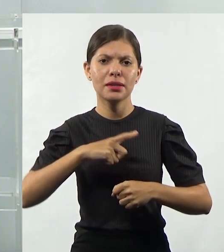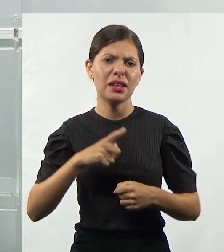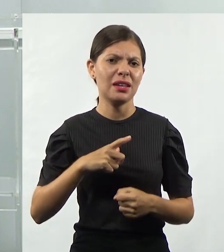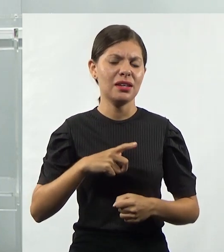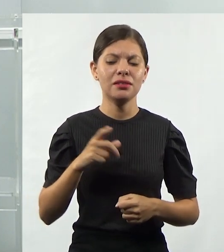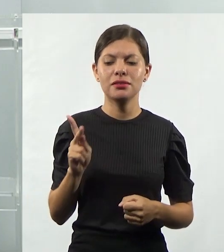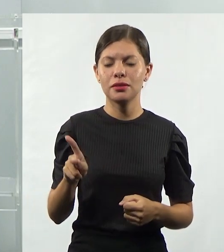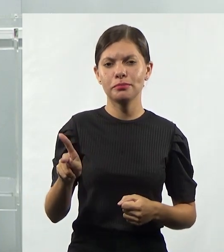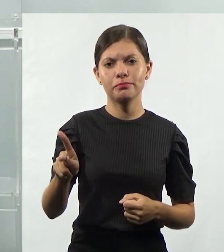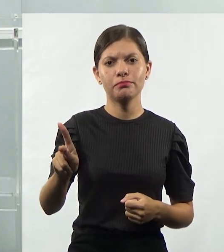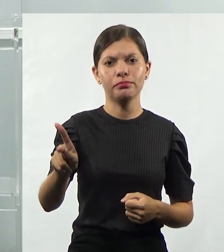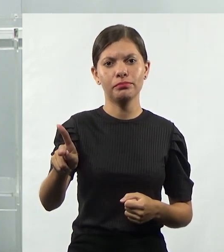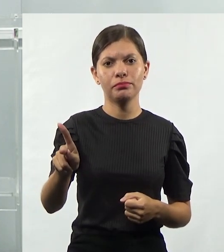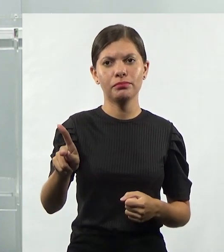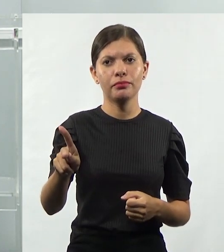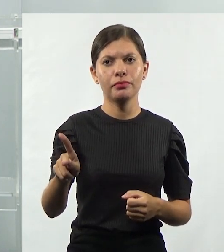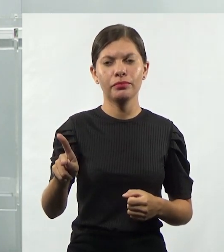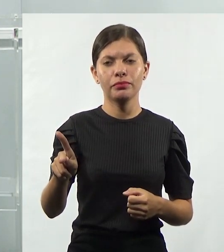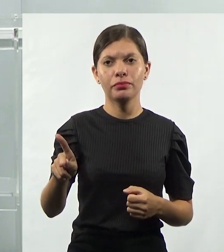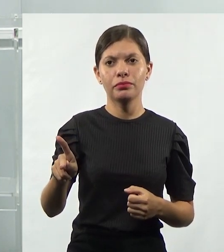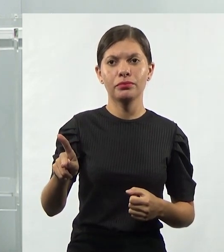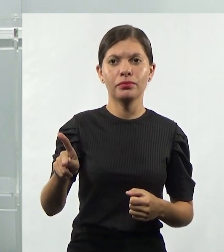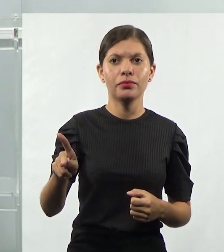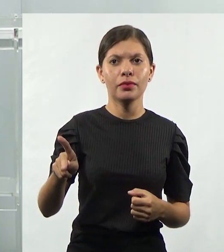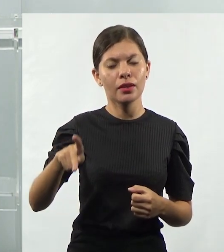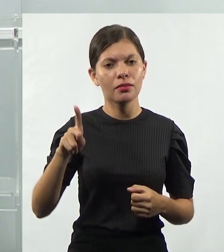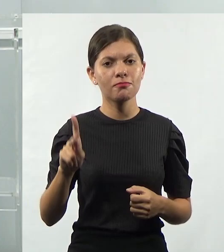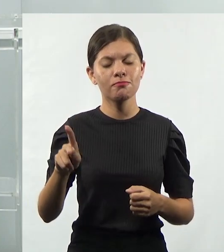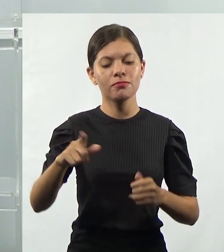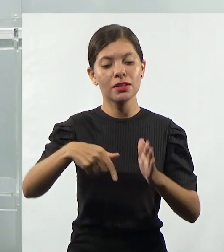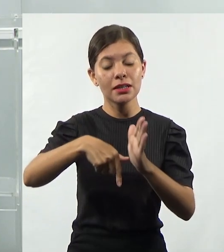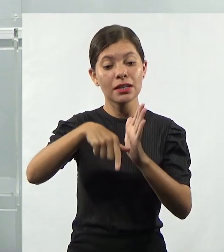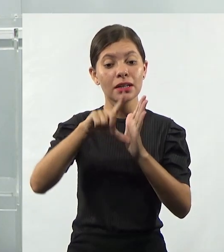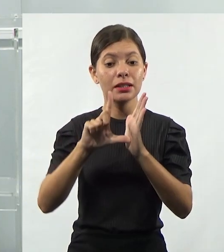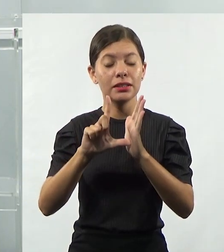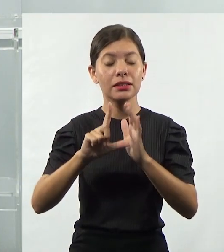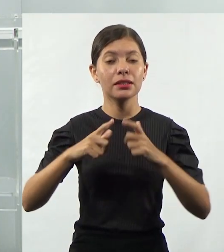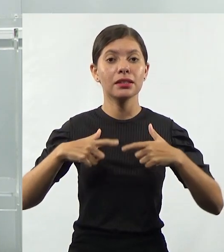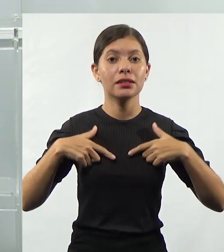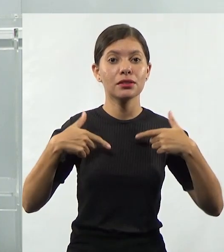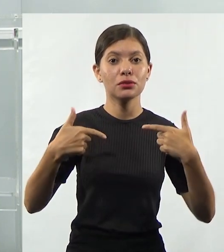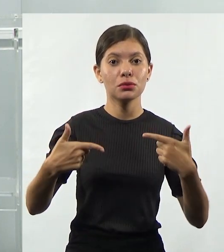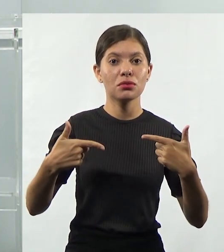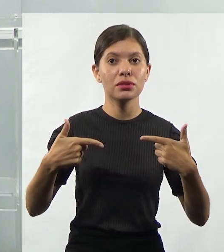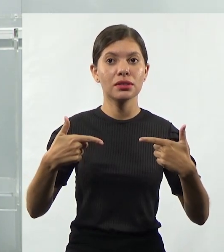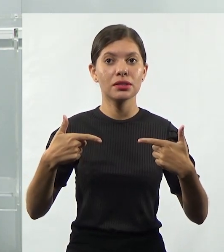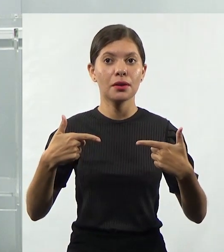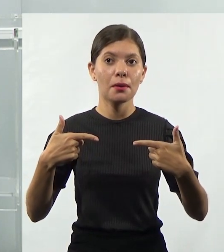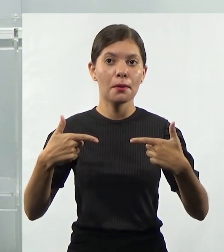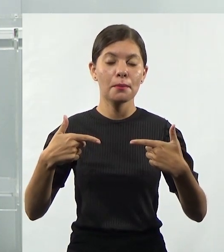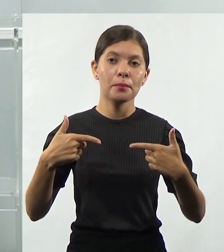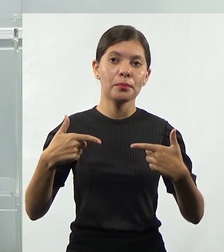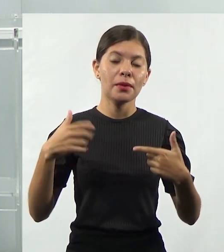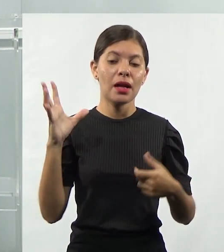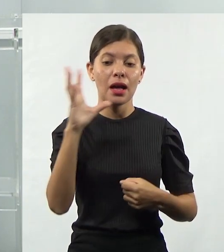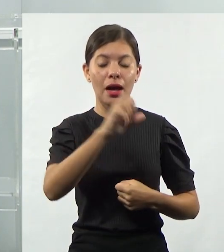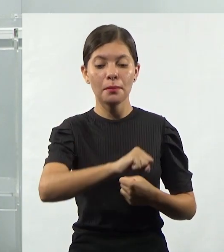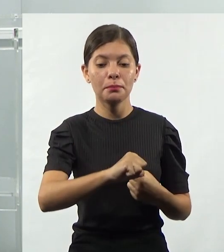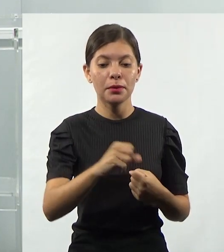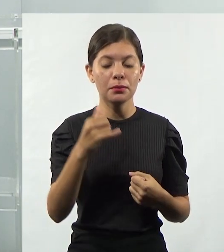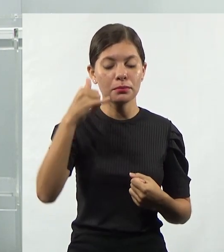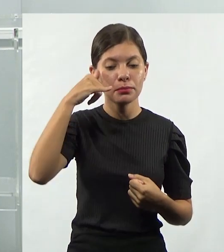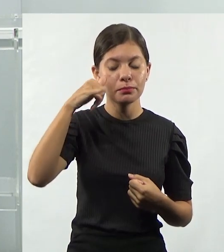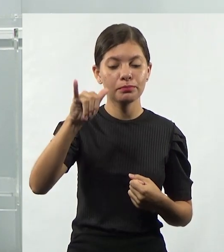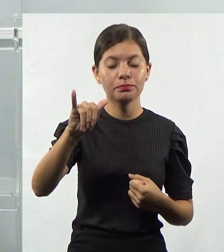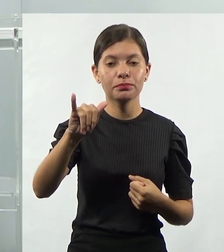isso. O negócio é a gente tomar logo, o quanto antes, as ações corretivas ou preventivas,